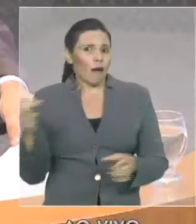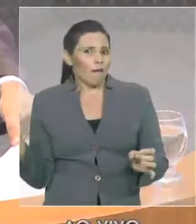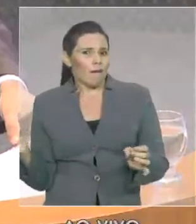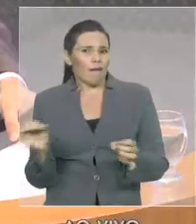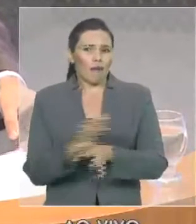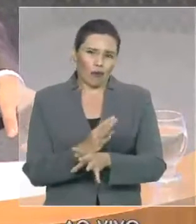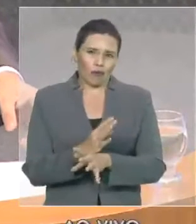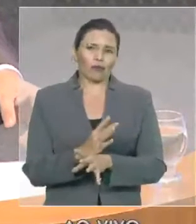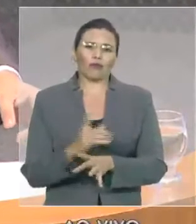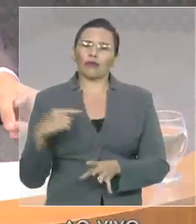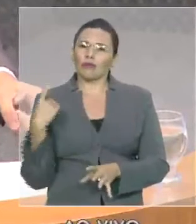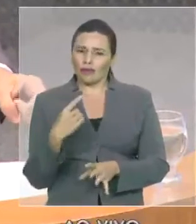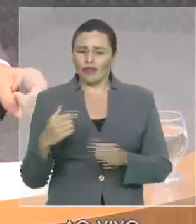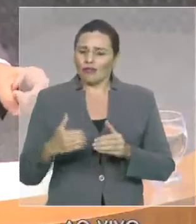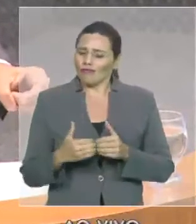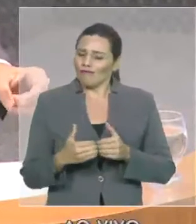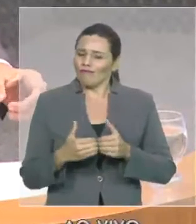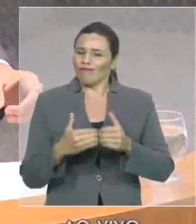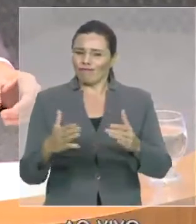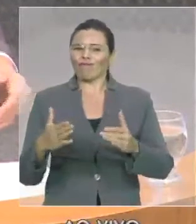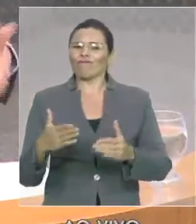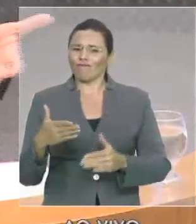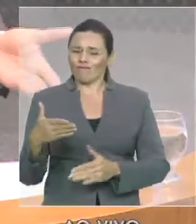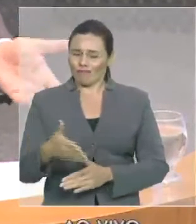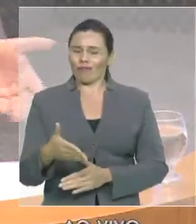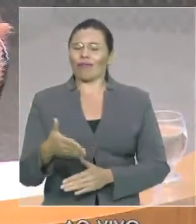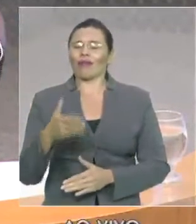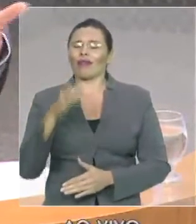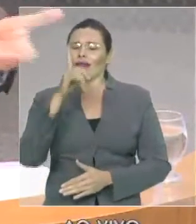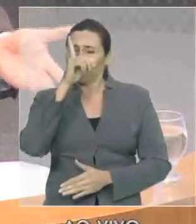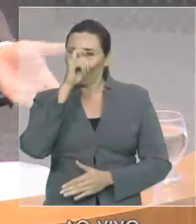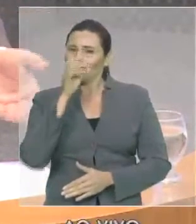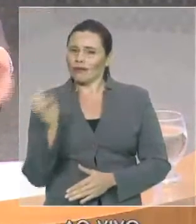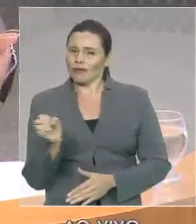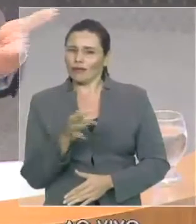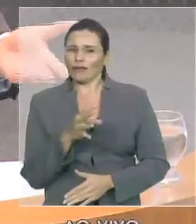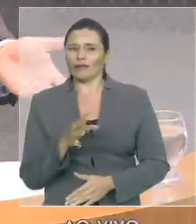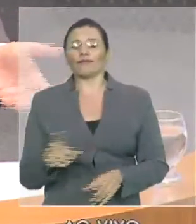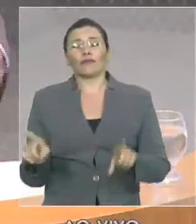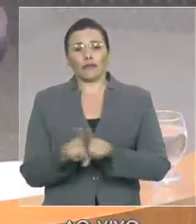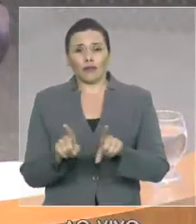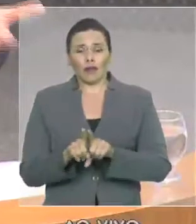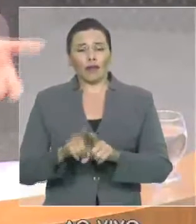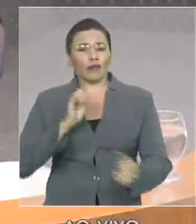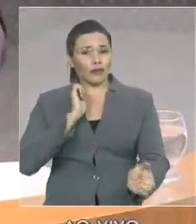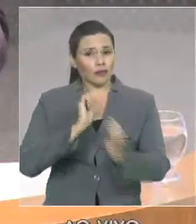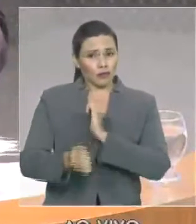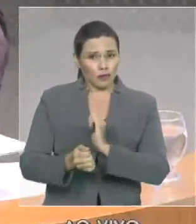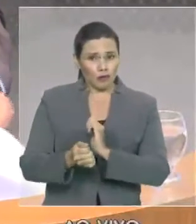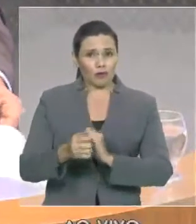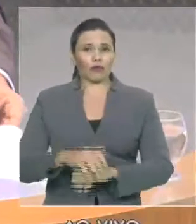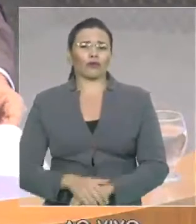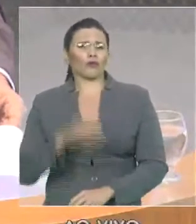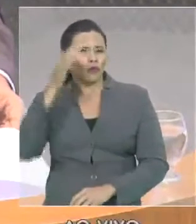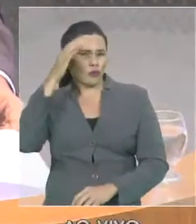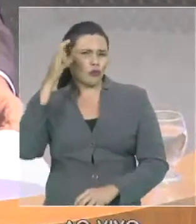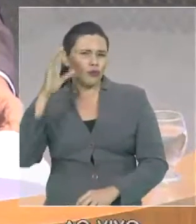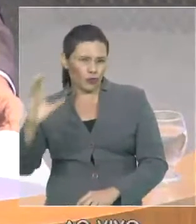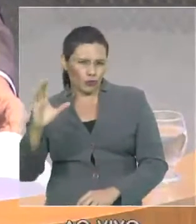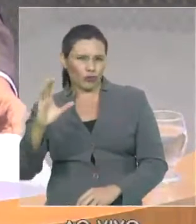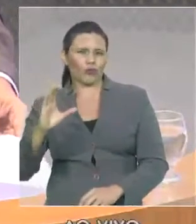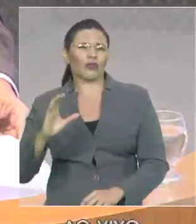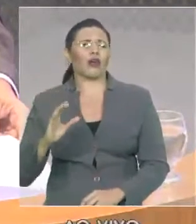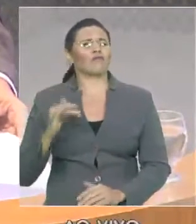abrir as portas desses hospitais. Menciono as conquistas na área de esporte e lazer, de cultura, e